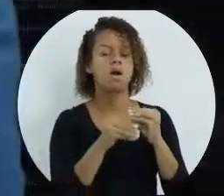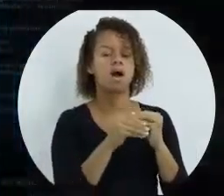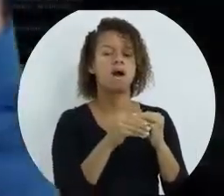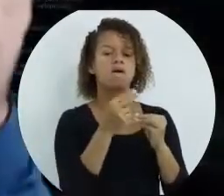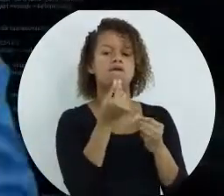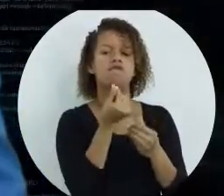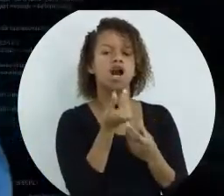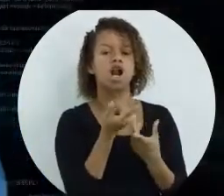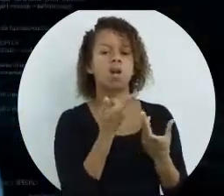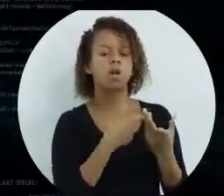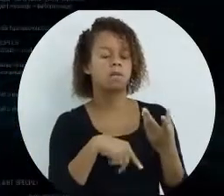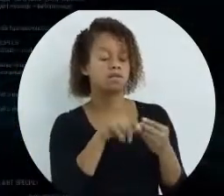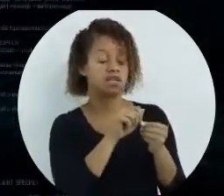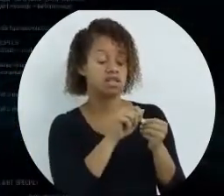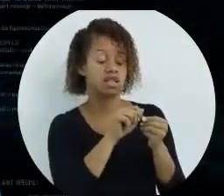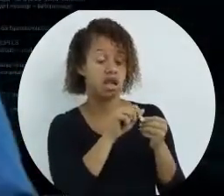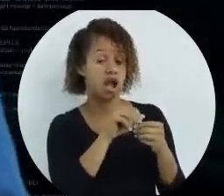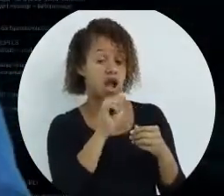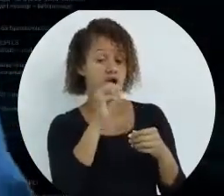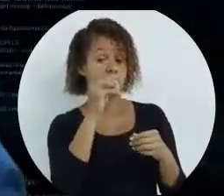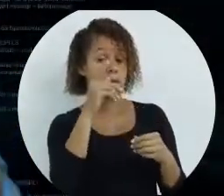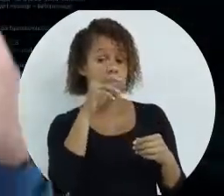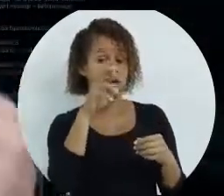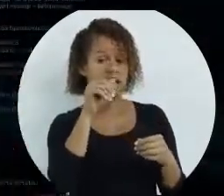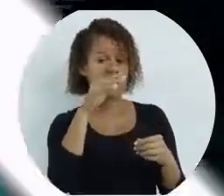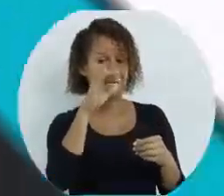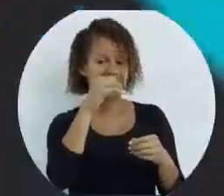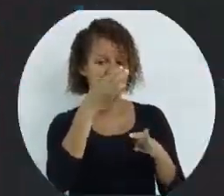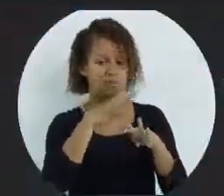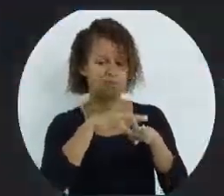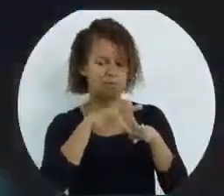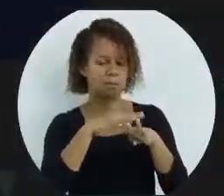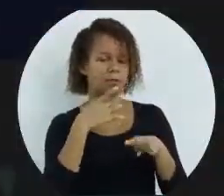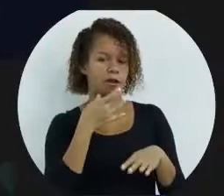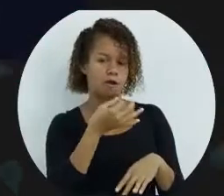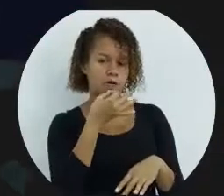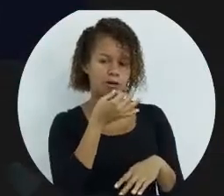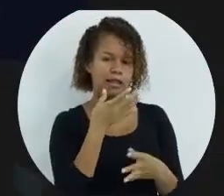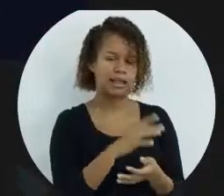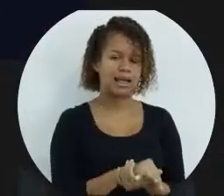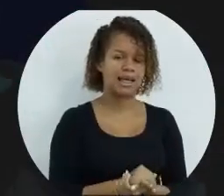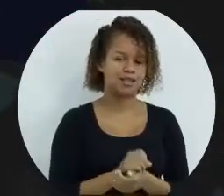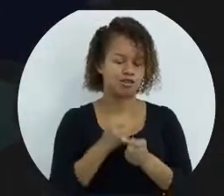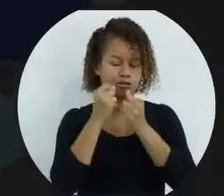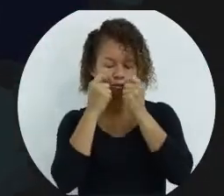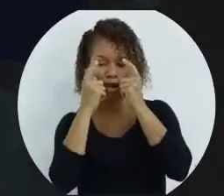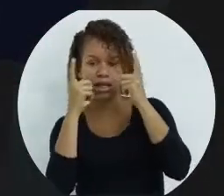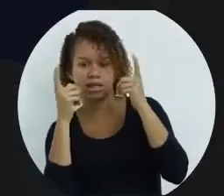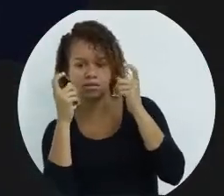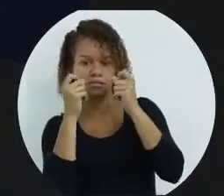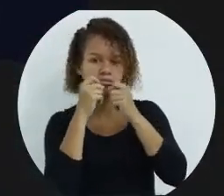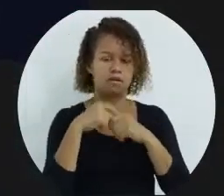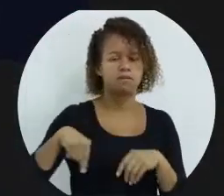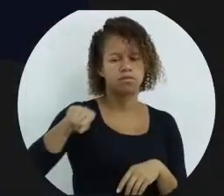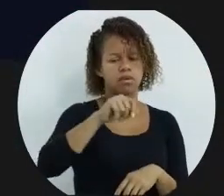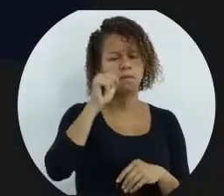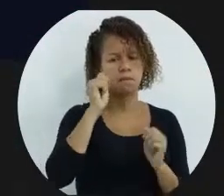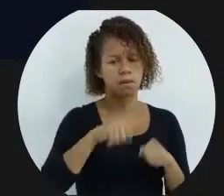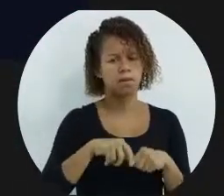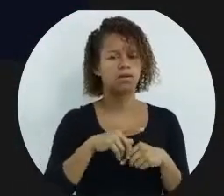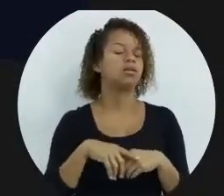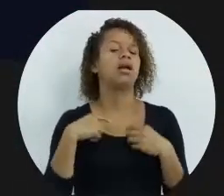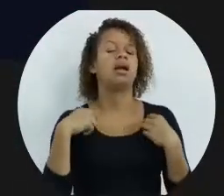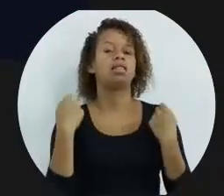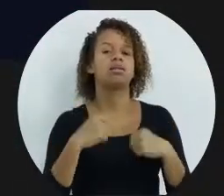tem lá para poder fazer a operação. Agora, no slide, como vocês estão vendo, em comentários, operações e expressões, pode ser que você